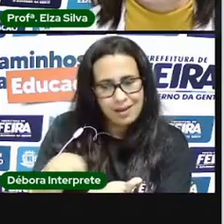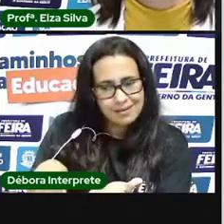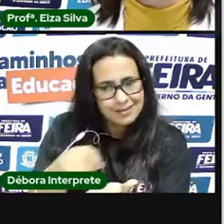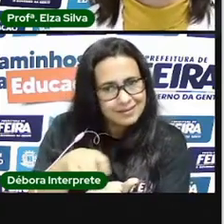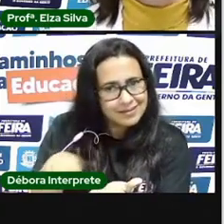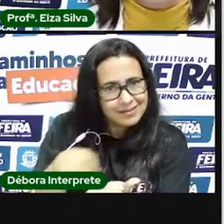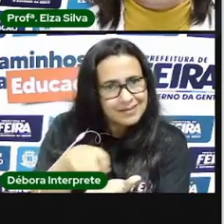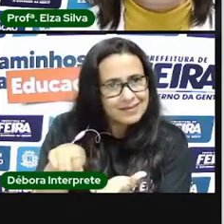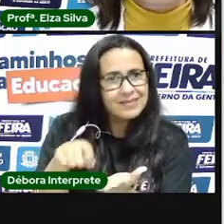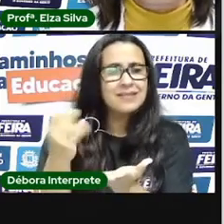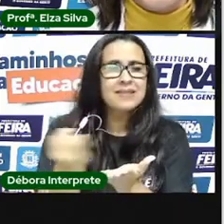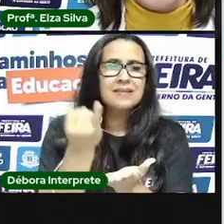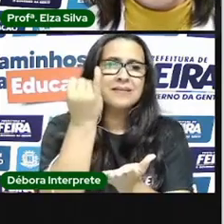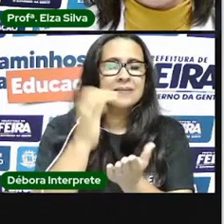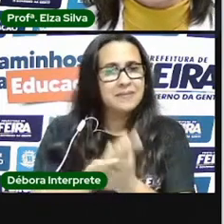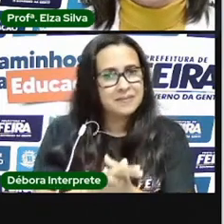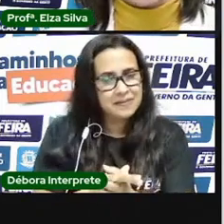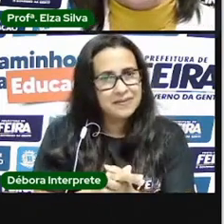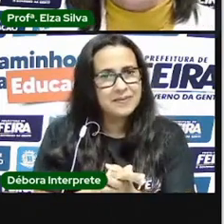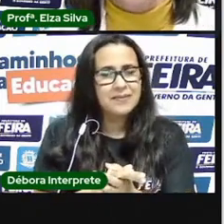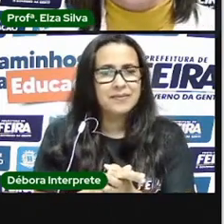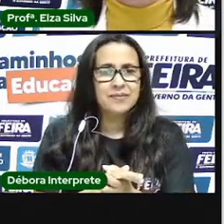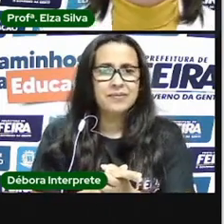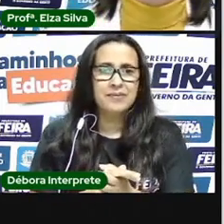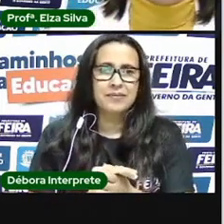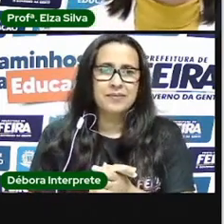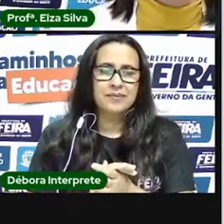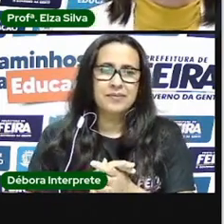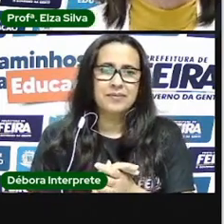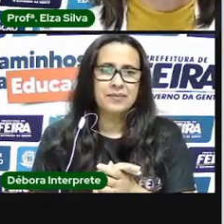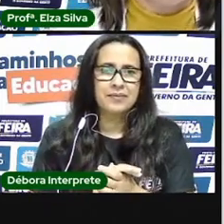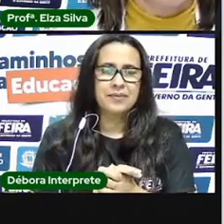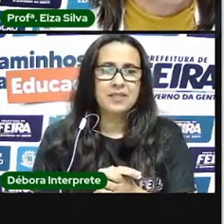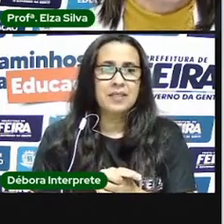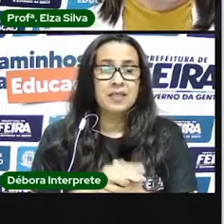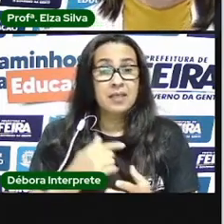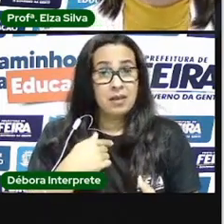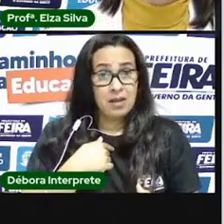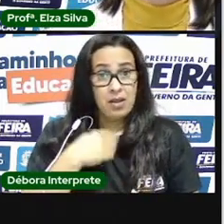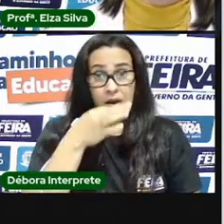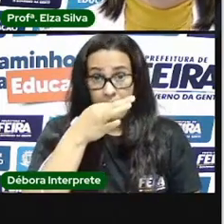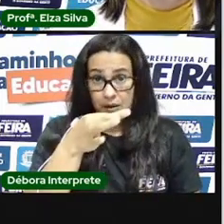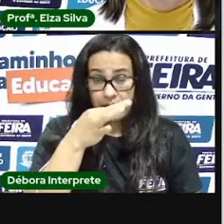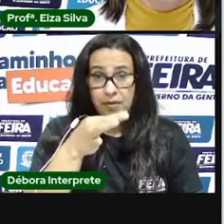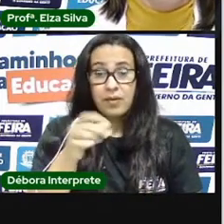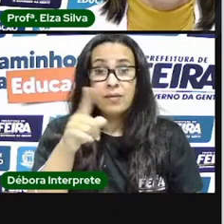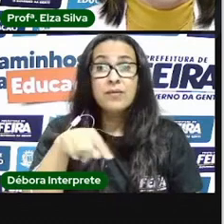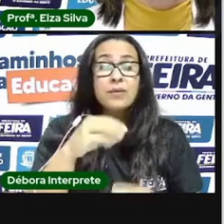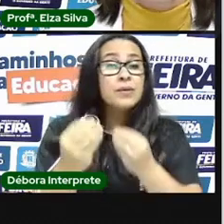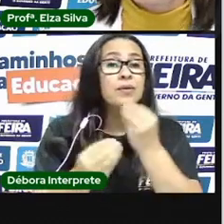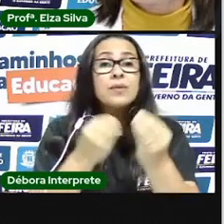do processo de aprender. E aqui ao lado, eu deixo como sugestão uma forma de você organizar o seu caderno.